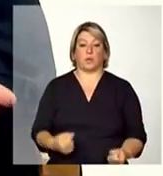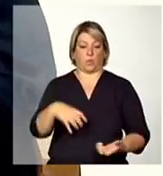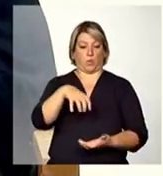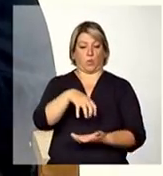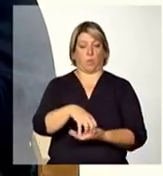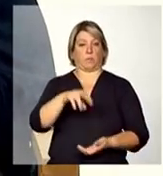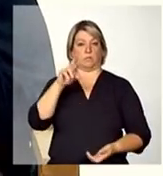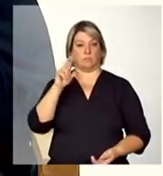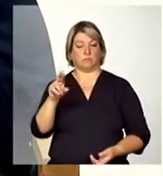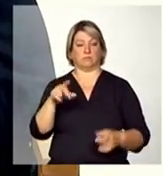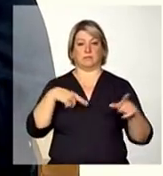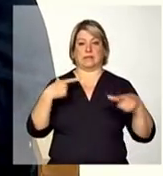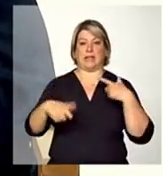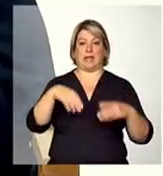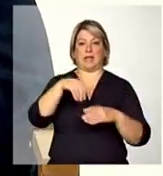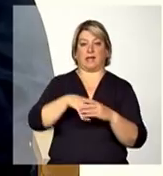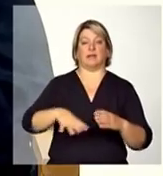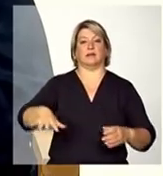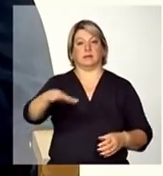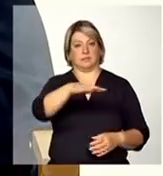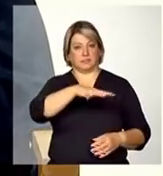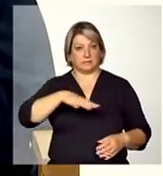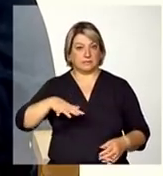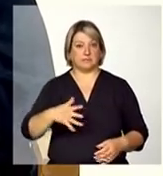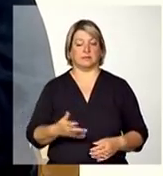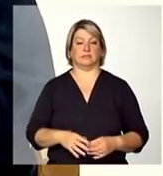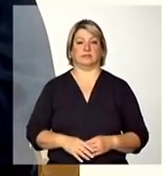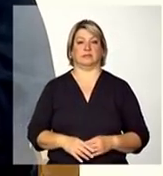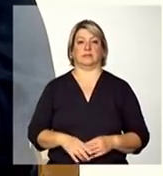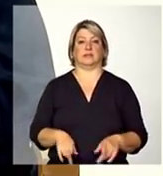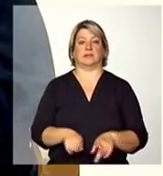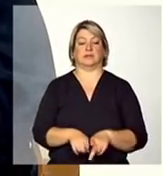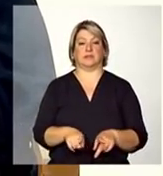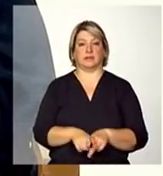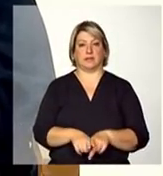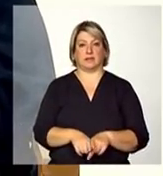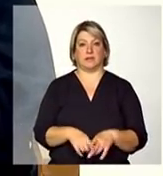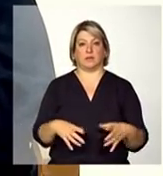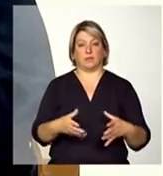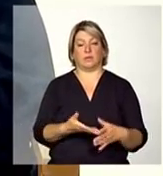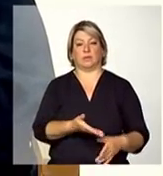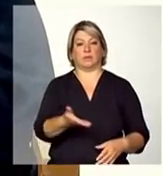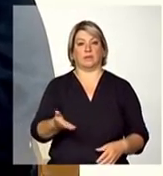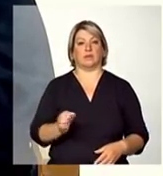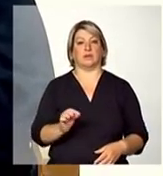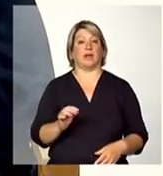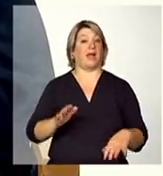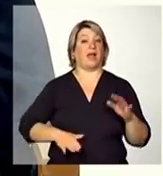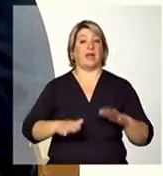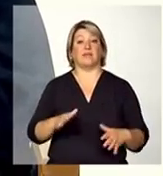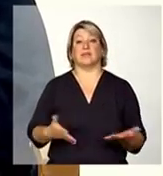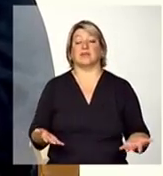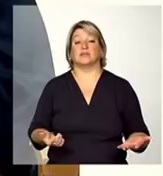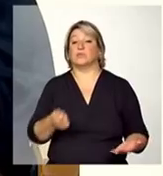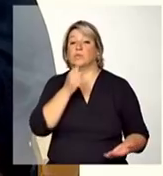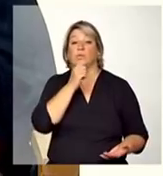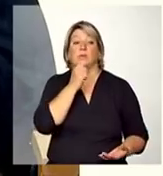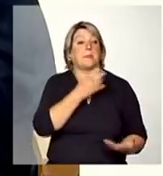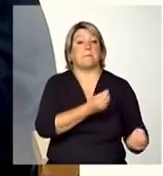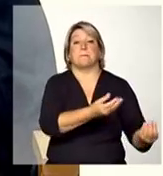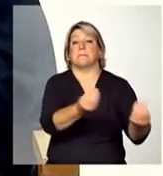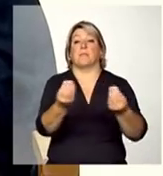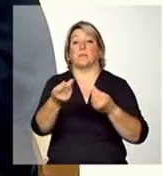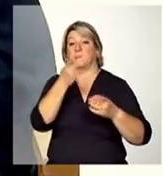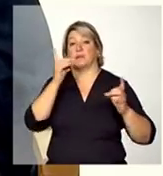referência com essa envergadura com essa composição e muitas vezes não tem demanda real para